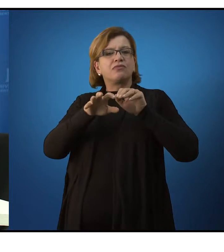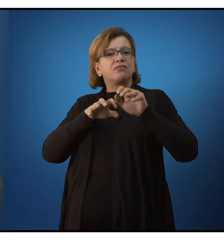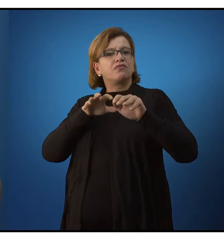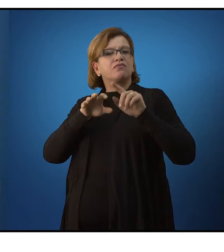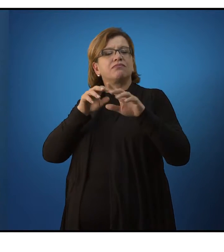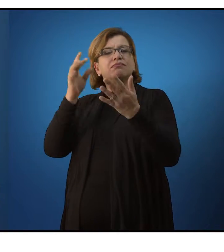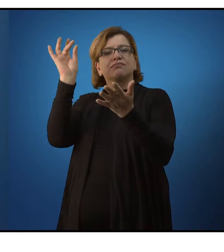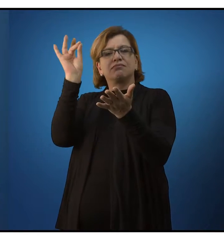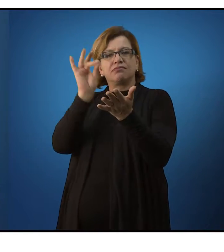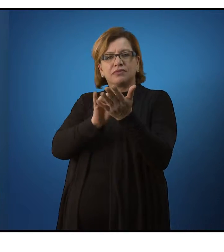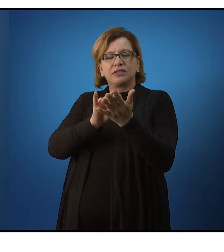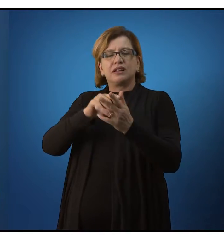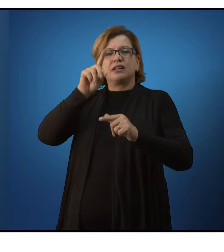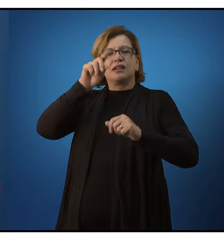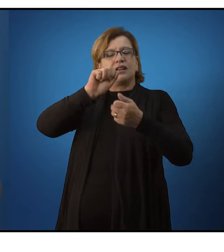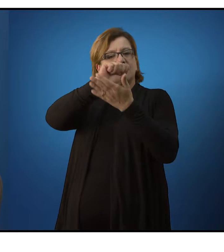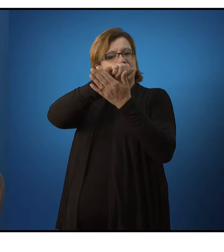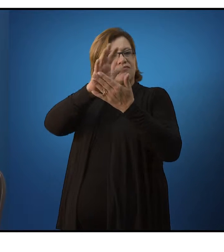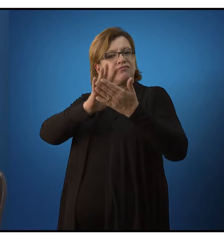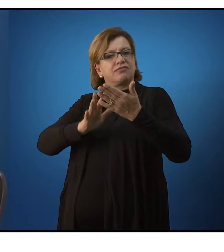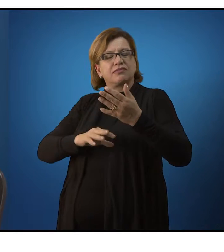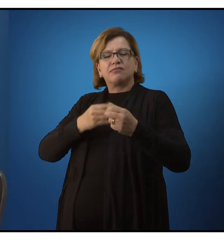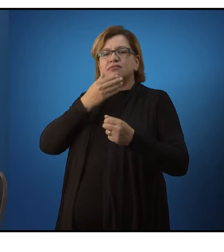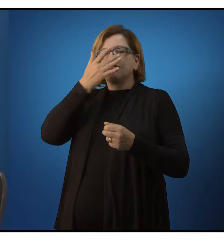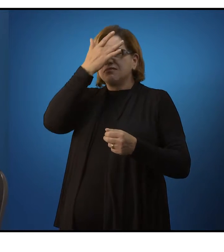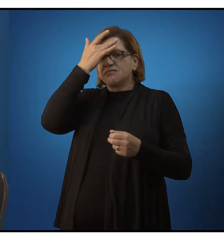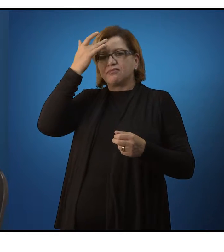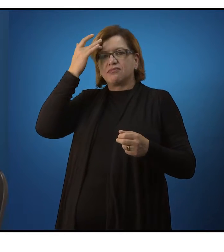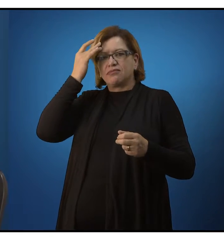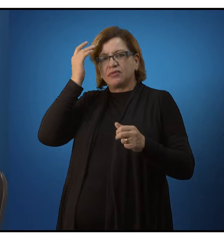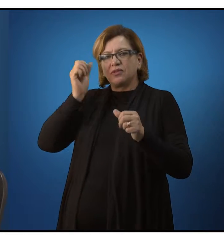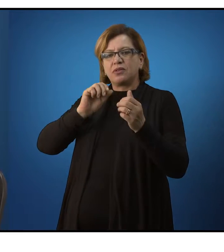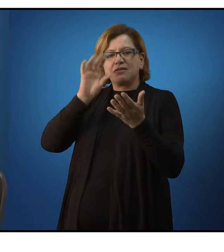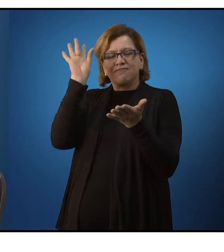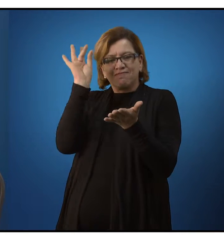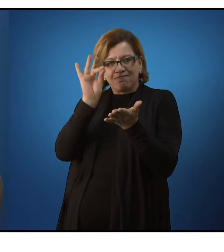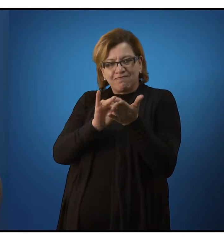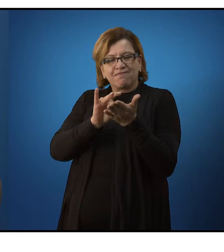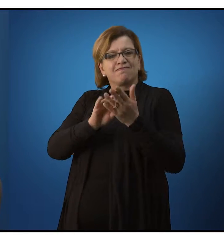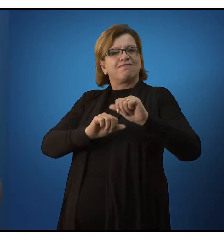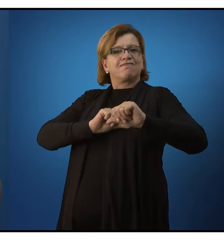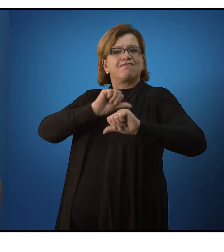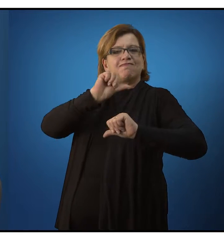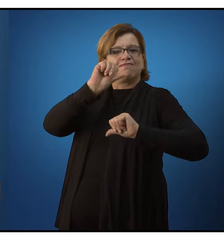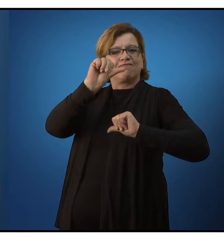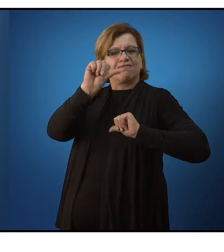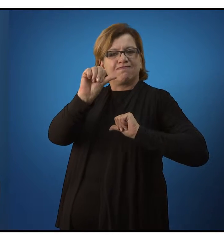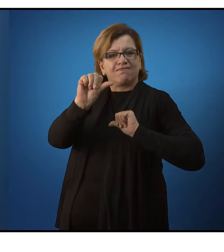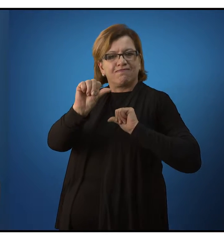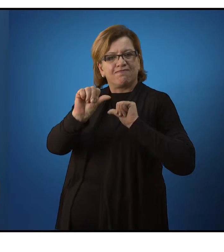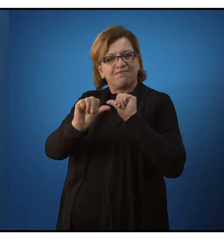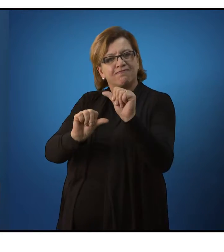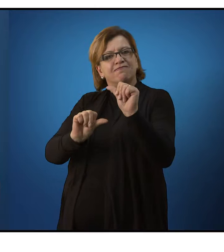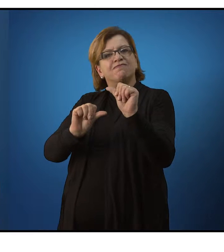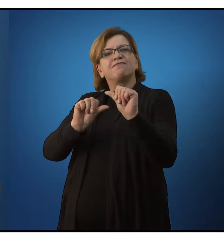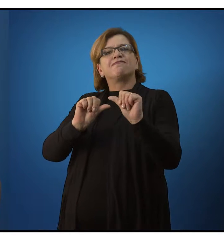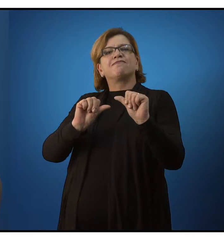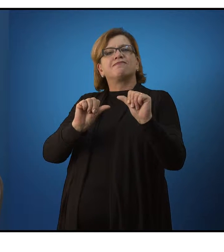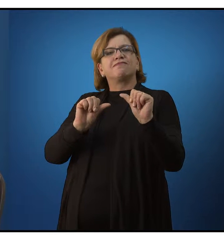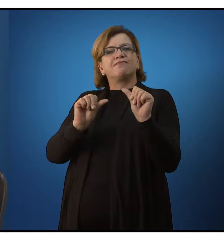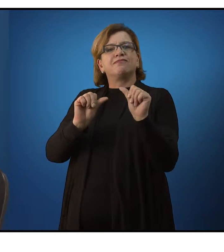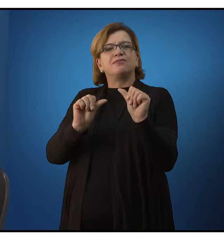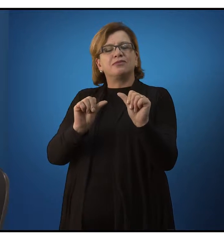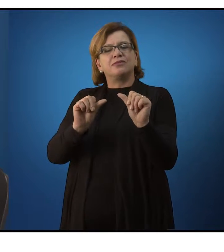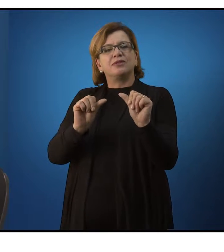atividade do homem sobre a realidade por meio da transformação da natureza em